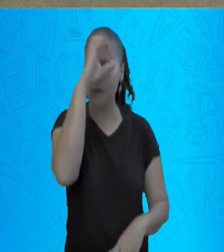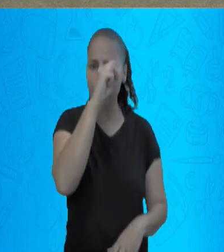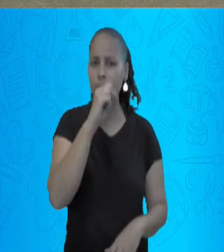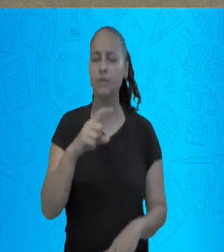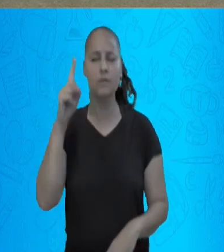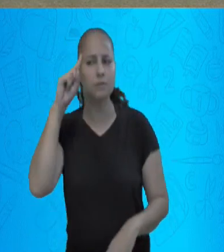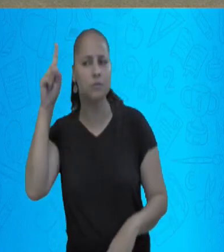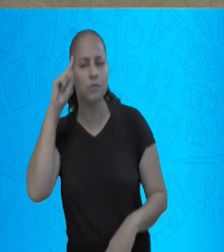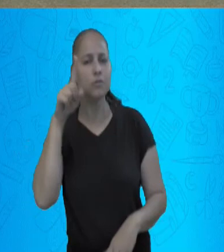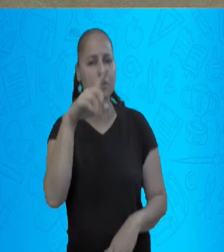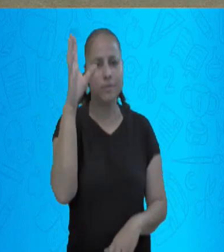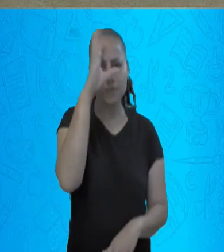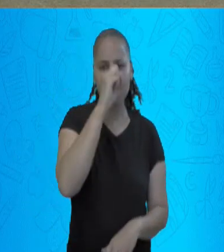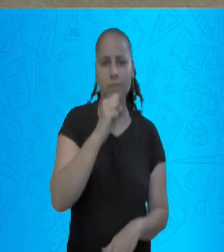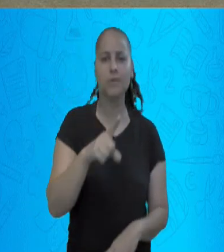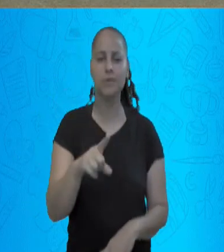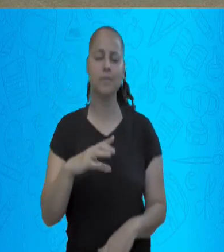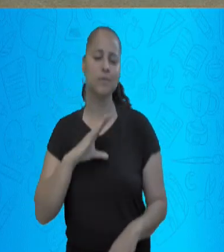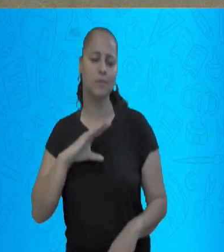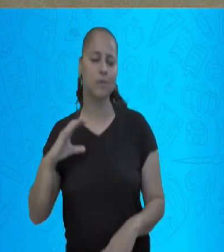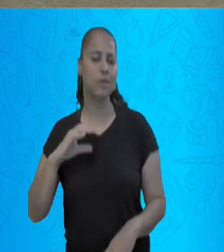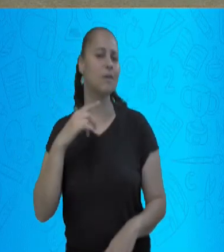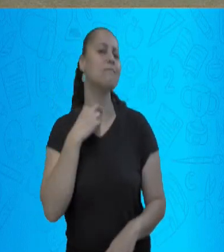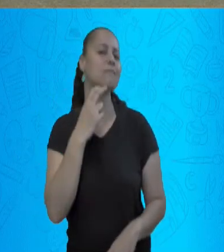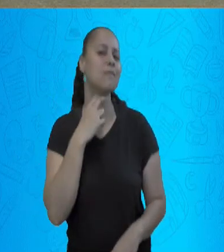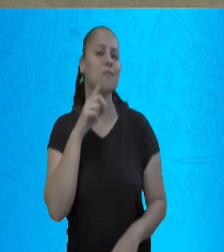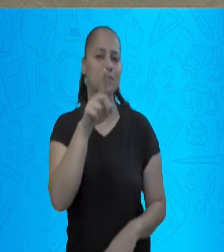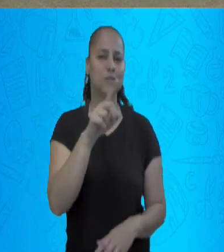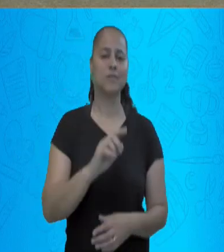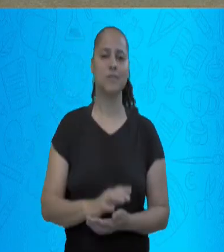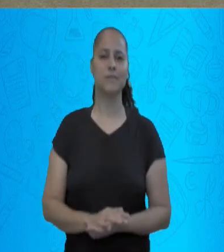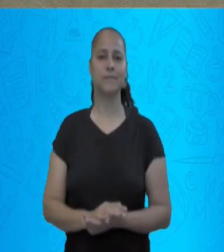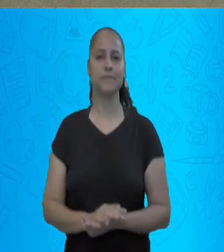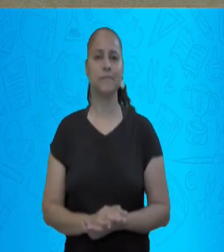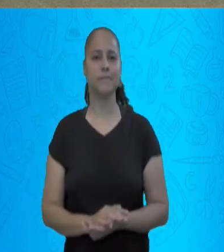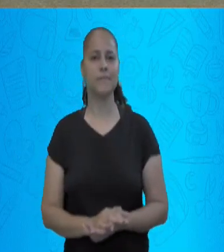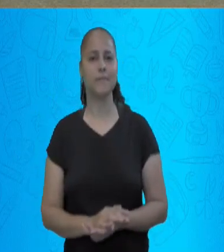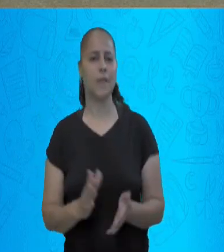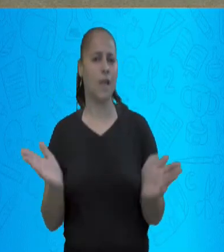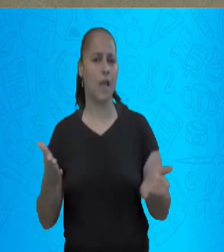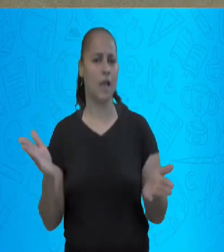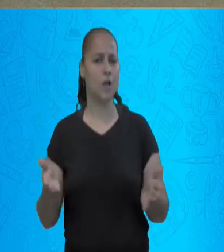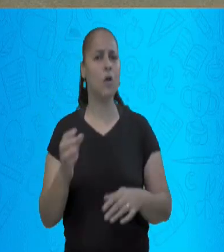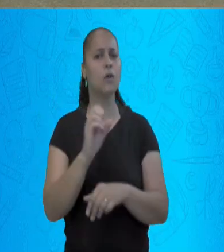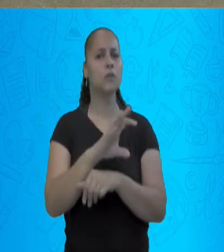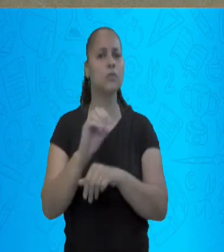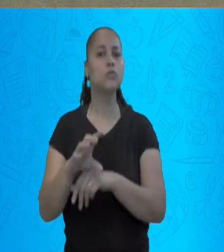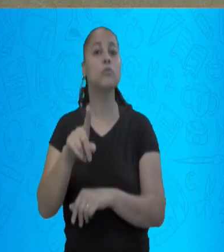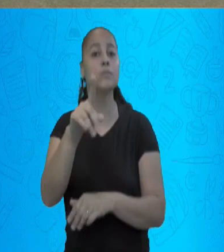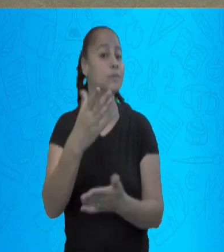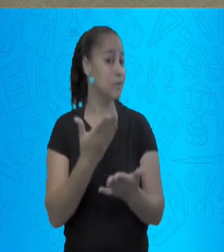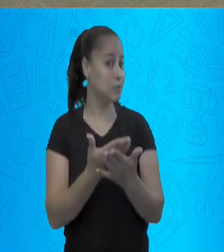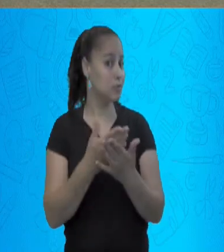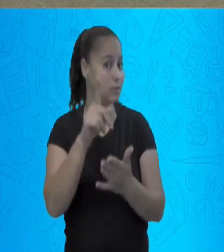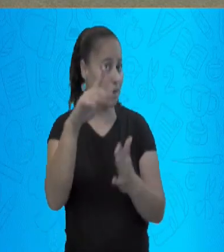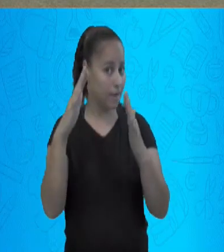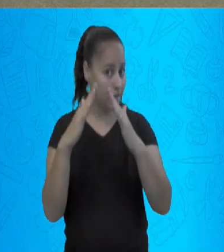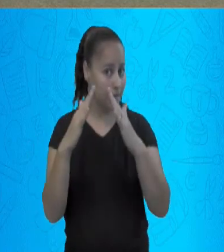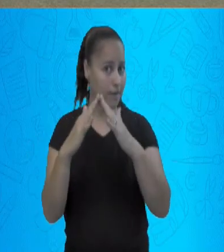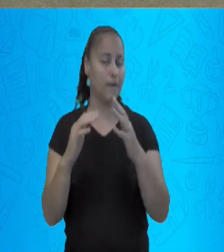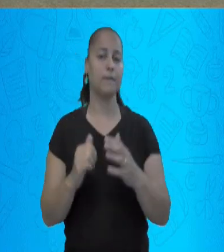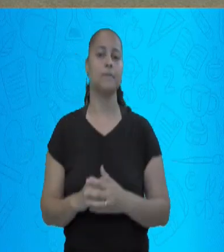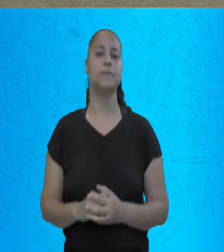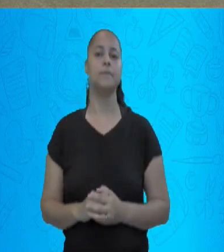dia a dia, para vocês cuidarem bem da voz de vocês. Agora, vou dar algumas dicas para vocês de estudo em casa.